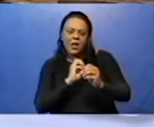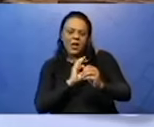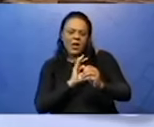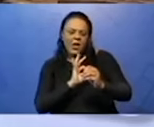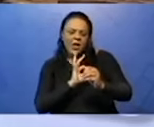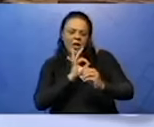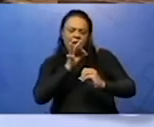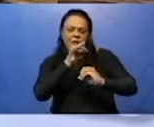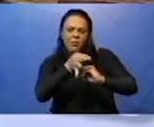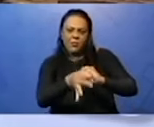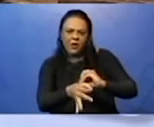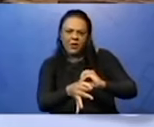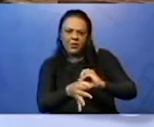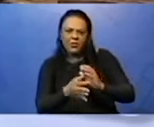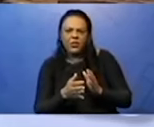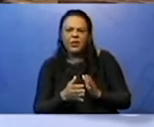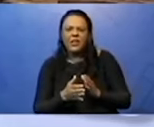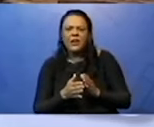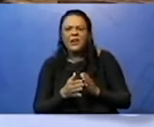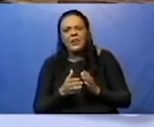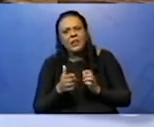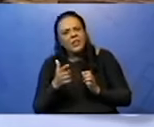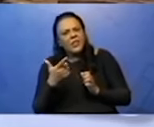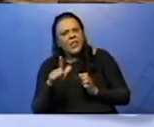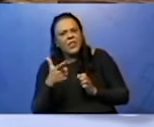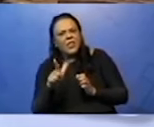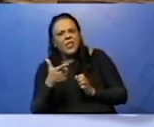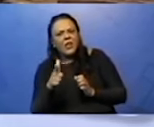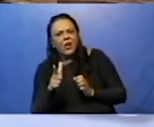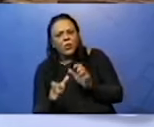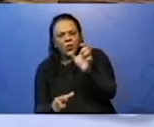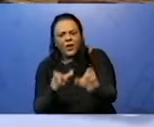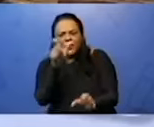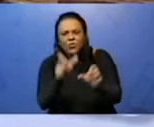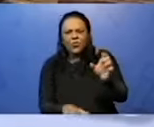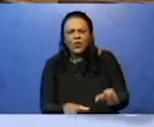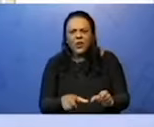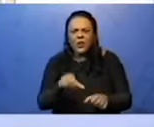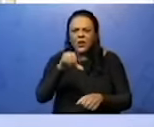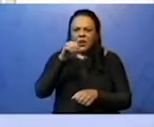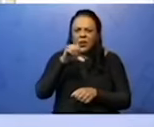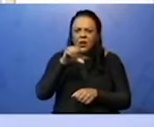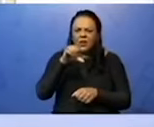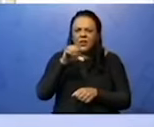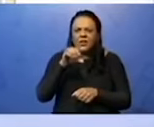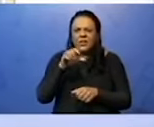ter um sujeito numa frase? Então, são essas perguntas que nós vamos responder durante a nossa aula. Certo?